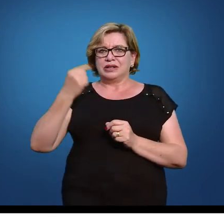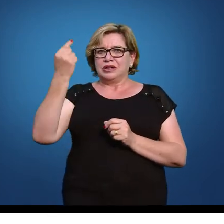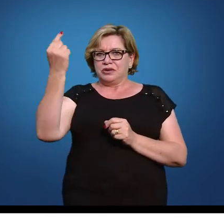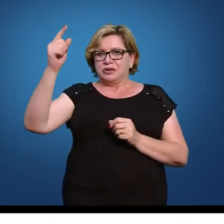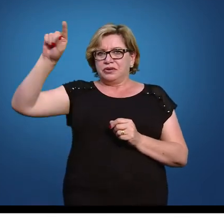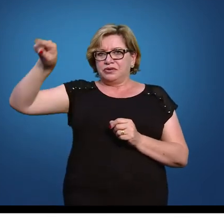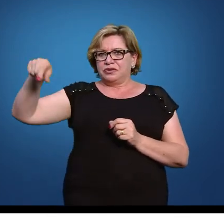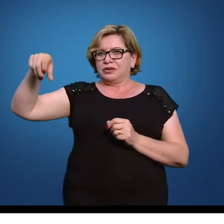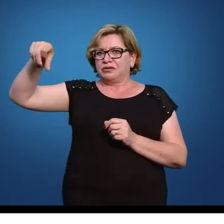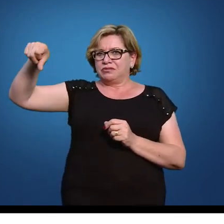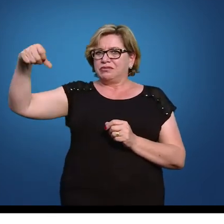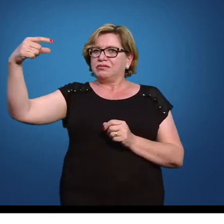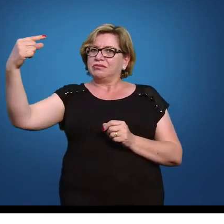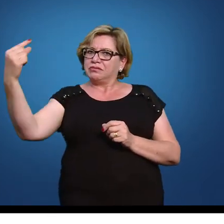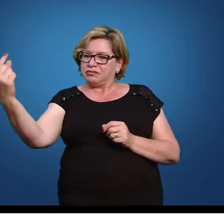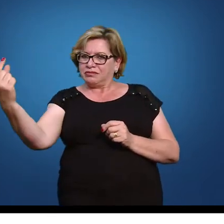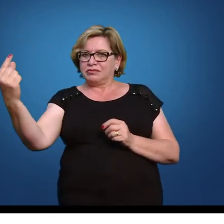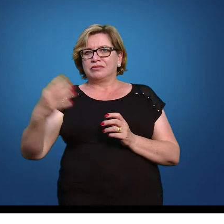1,91